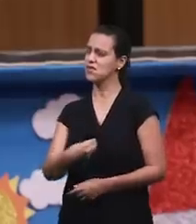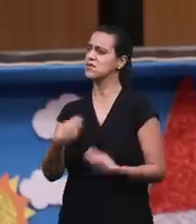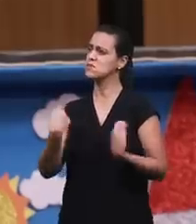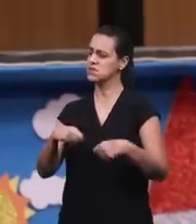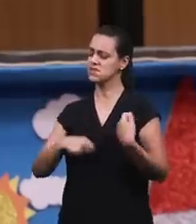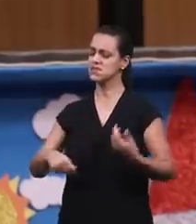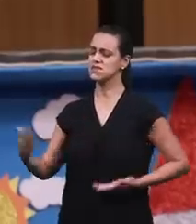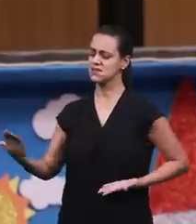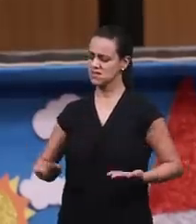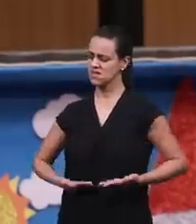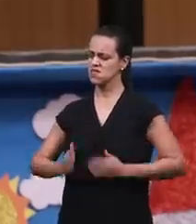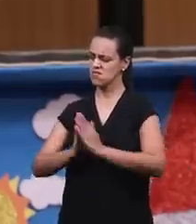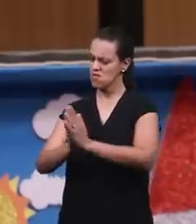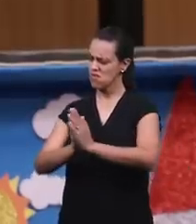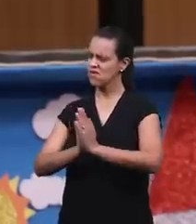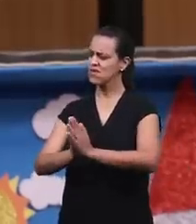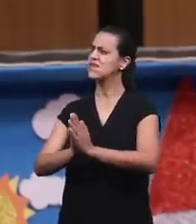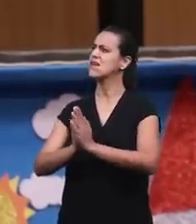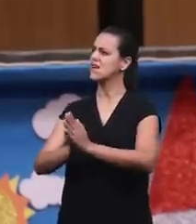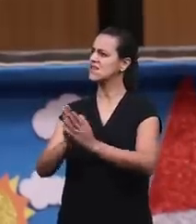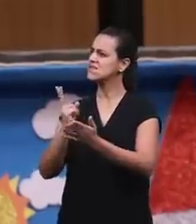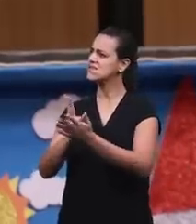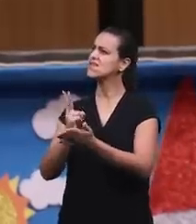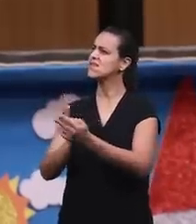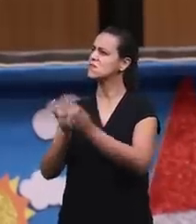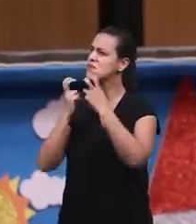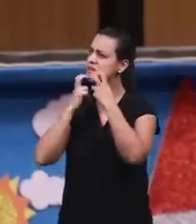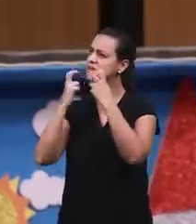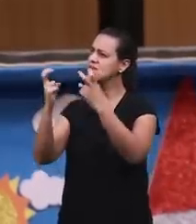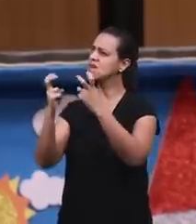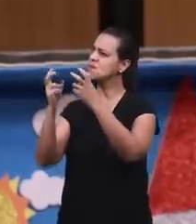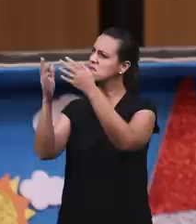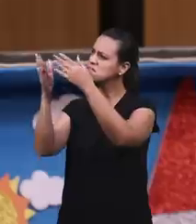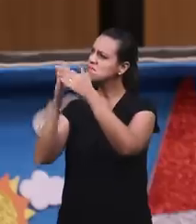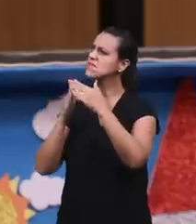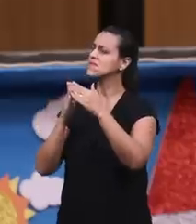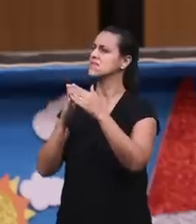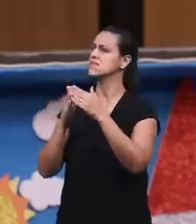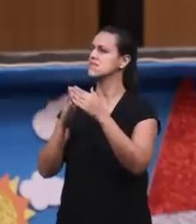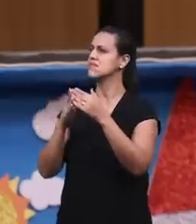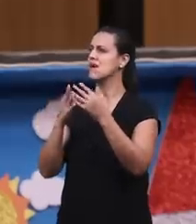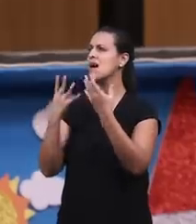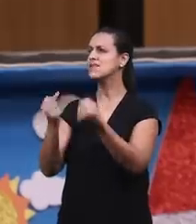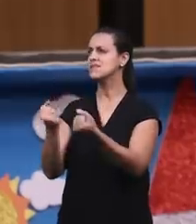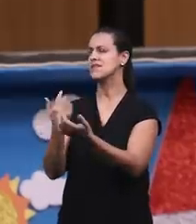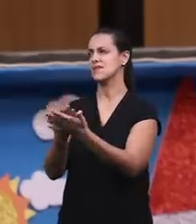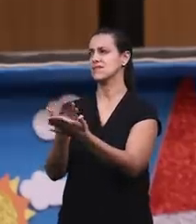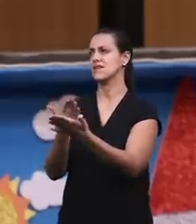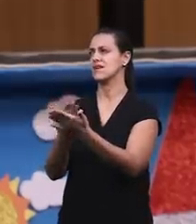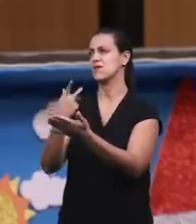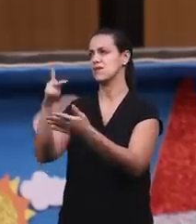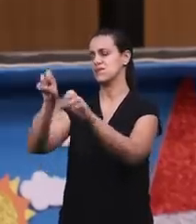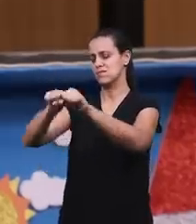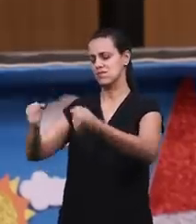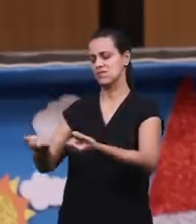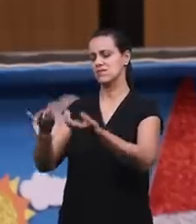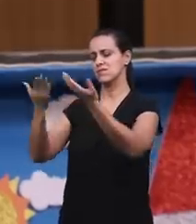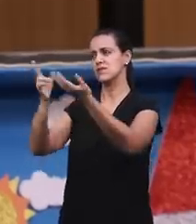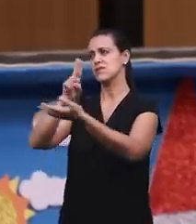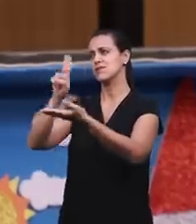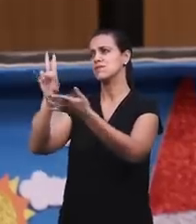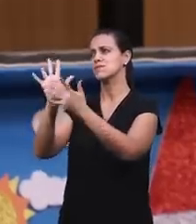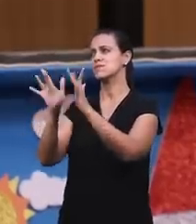Servos de oração Que clamam ao Senhor Que buscam ao Senhor Recebe a nossa aula No teu altar Nós